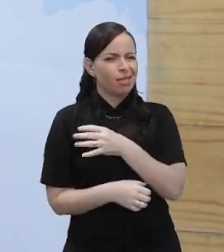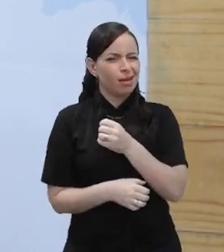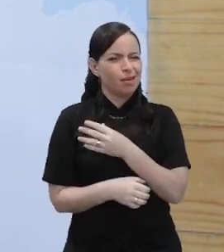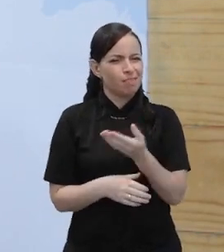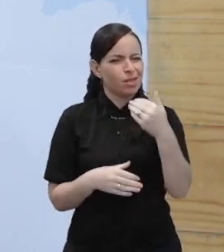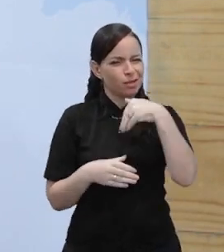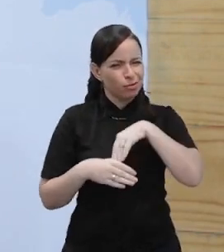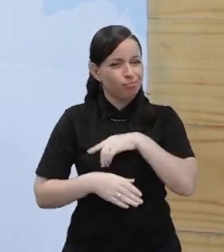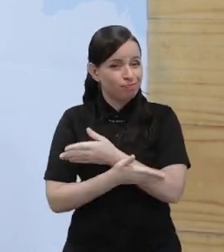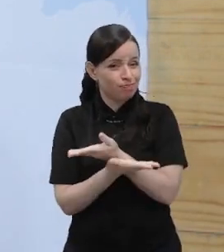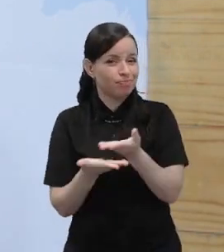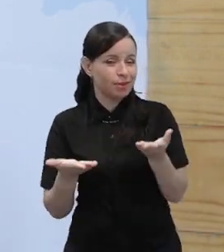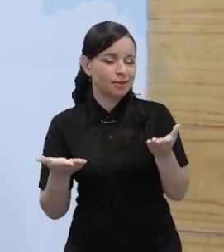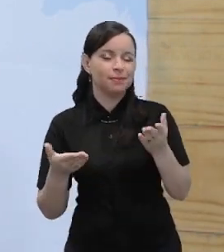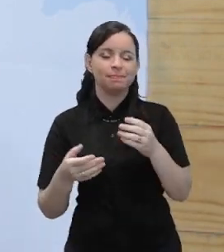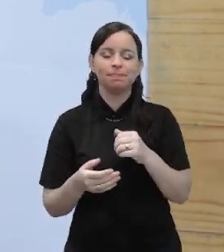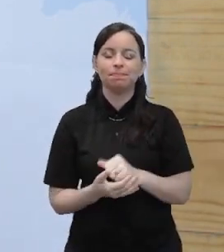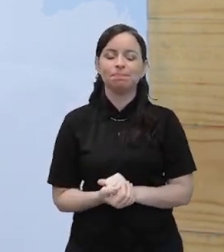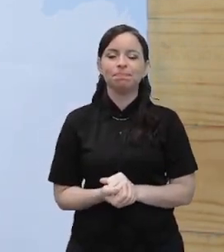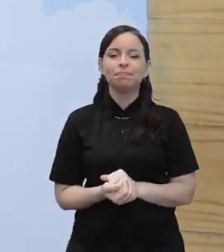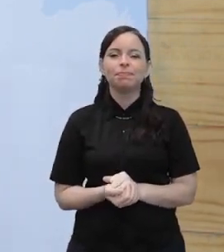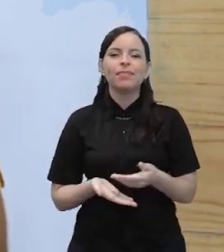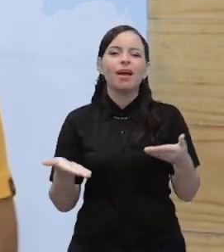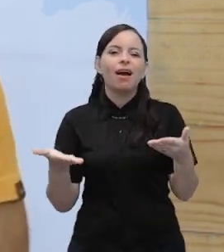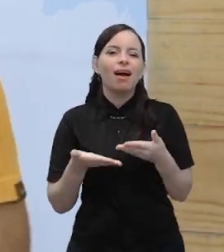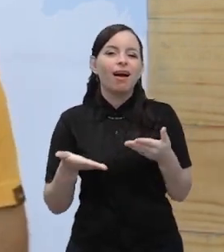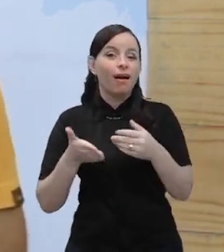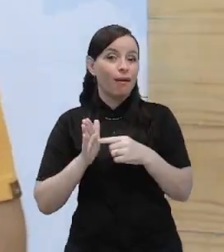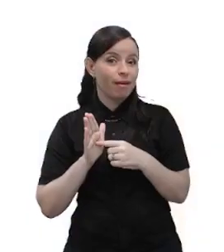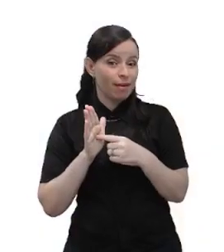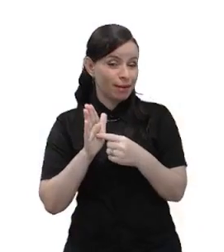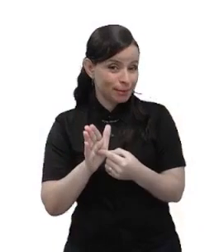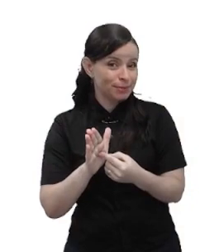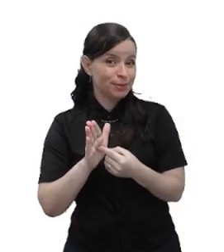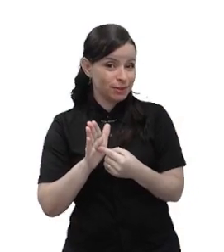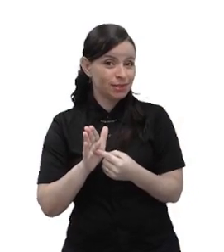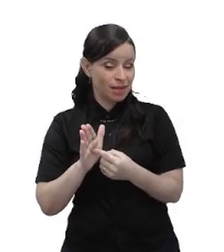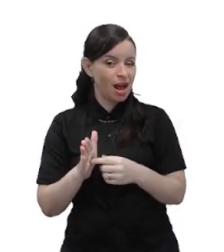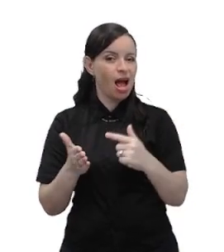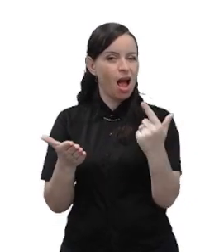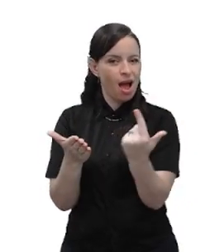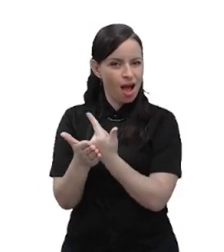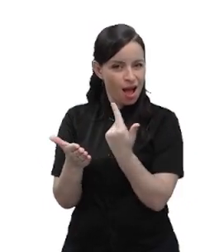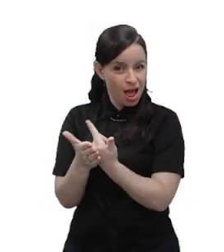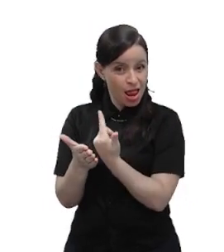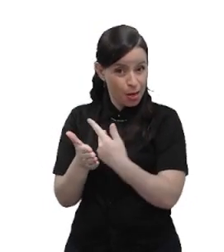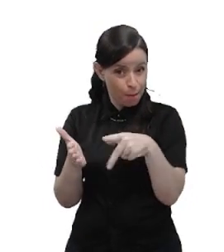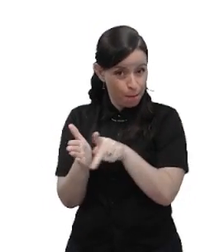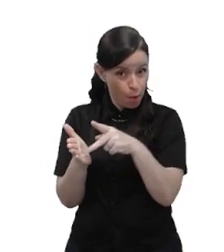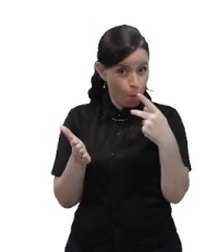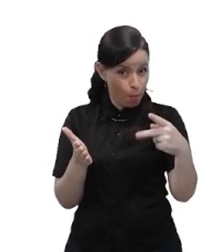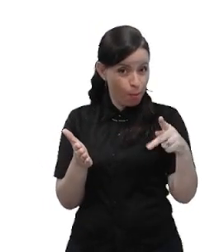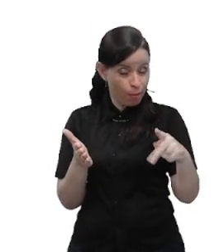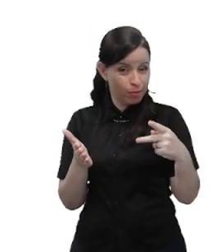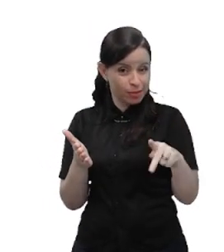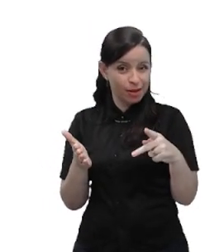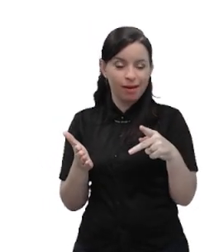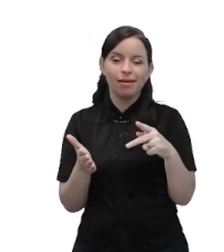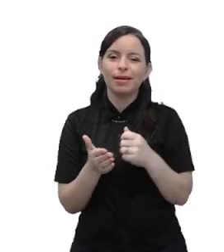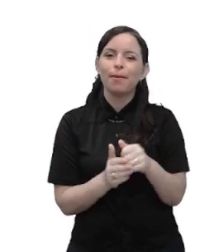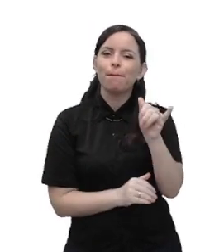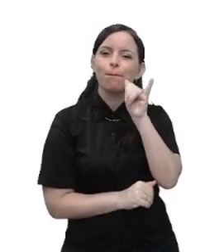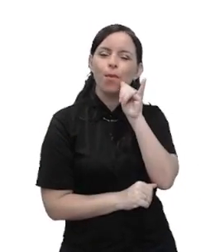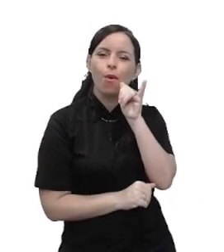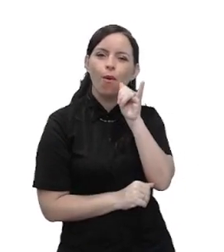humanidade. E aí, eu gostaria de mostrar para você a obra que nós estamos comentando de Zygmunt Bolman,